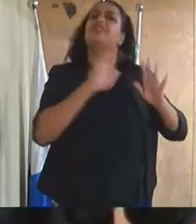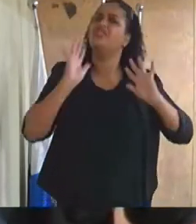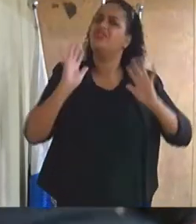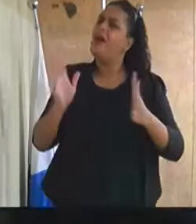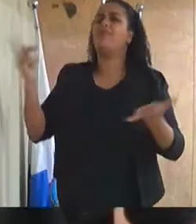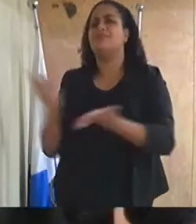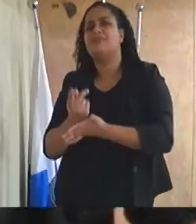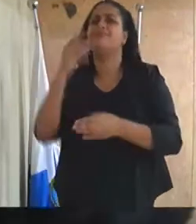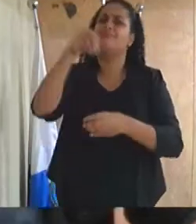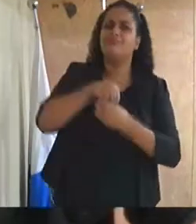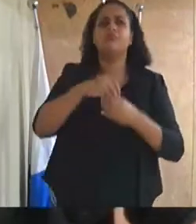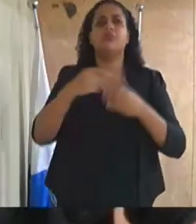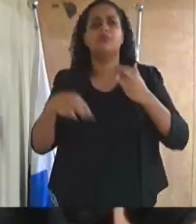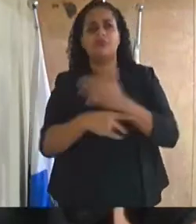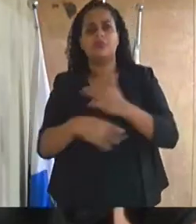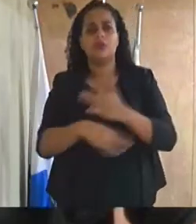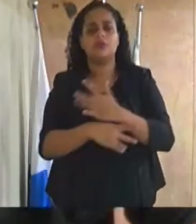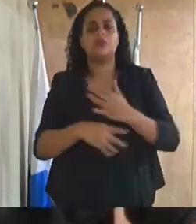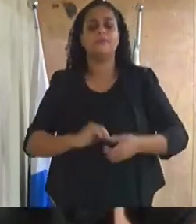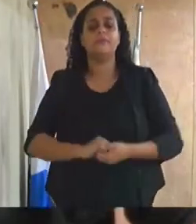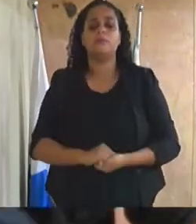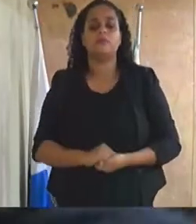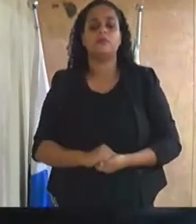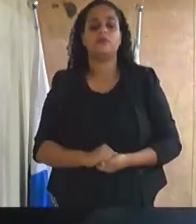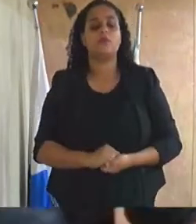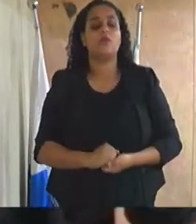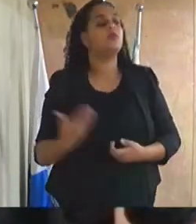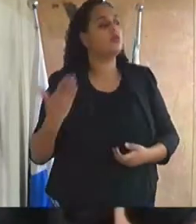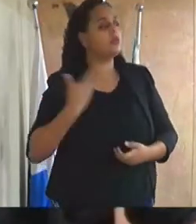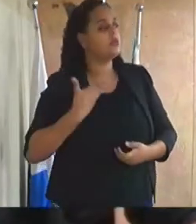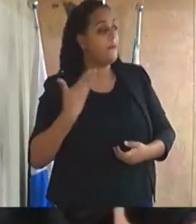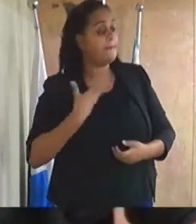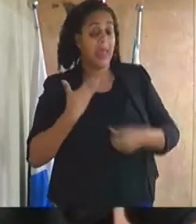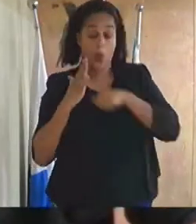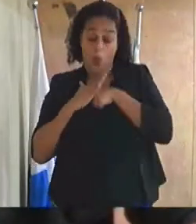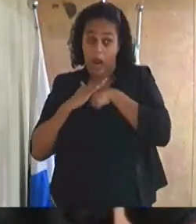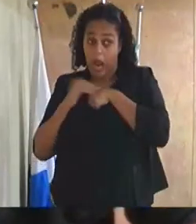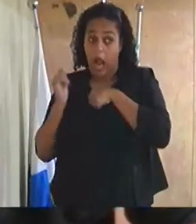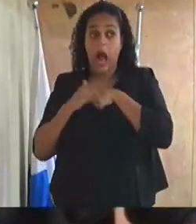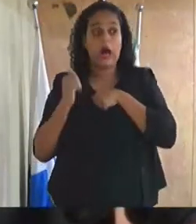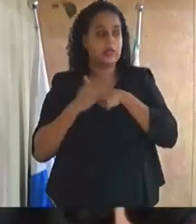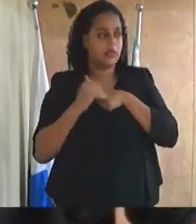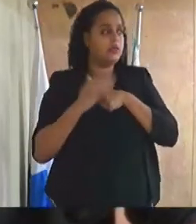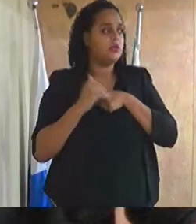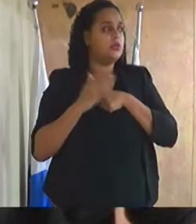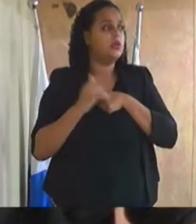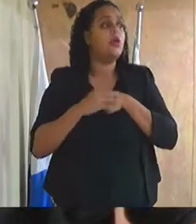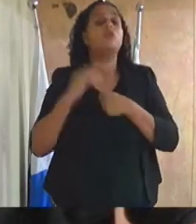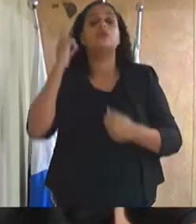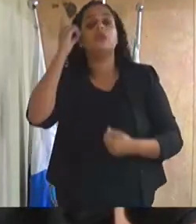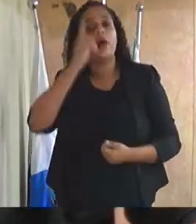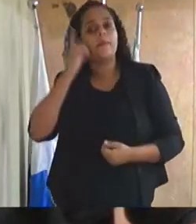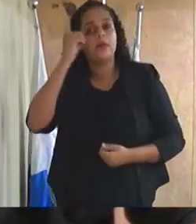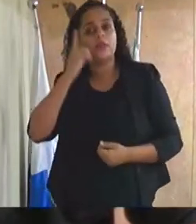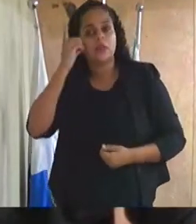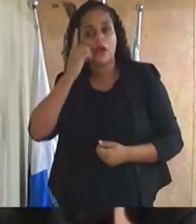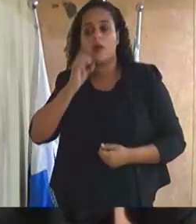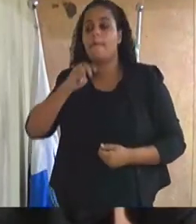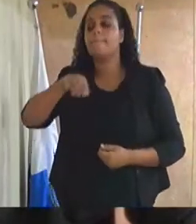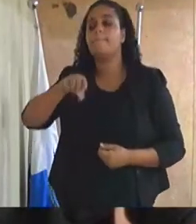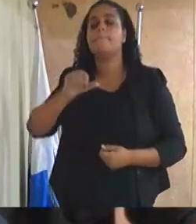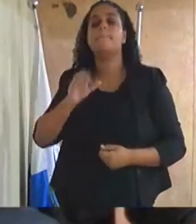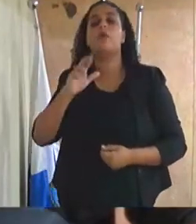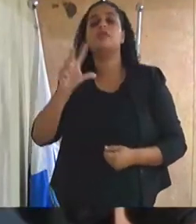pode ver que o nosso amigo que eu tenho um carinho respeito muito grande deputado marcelo seudino